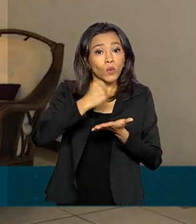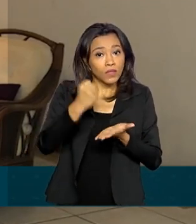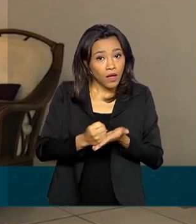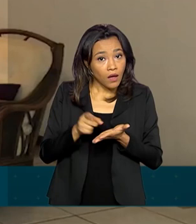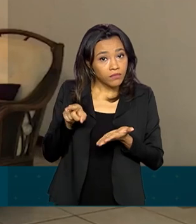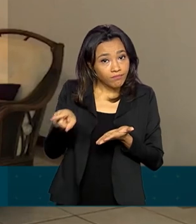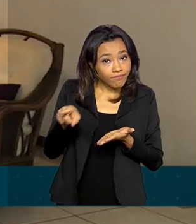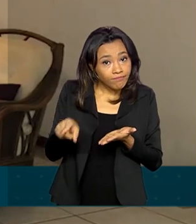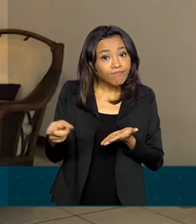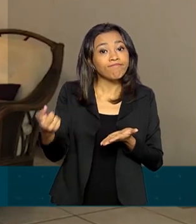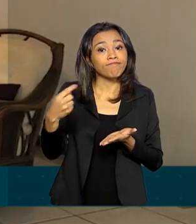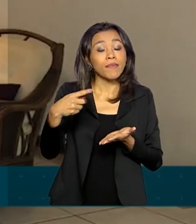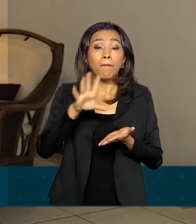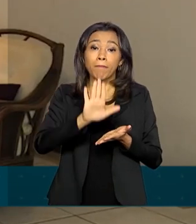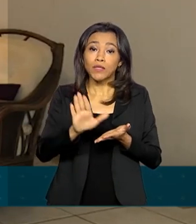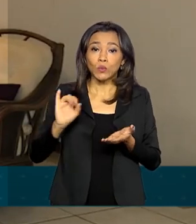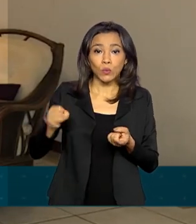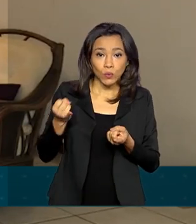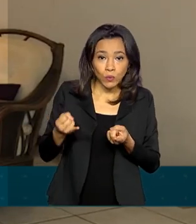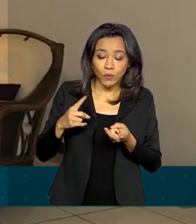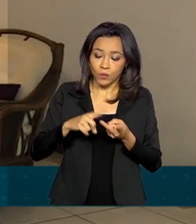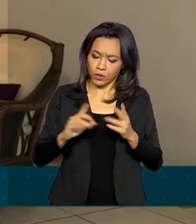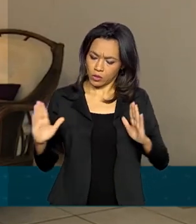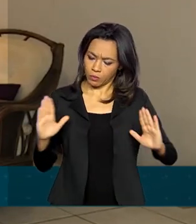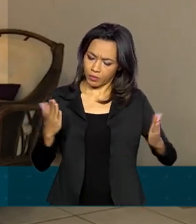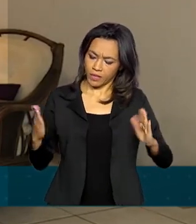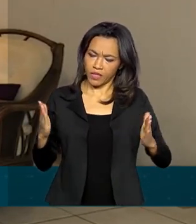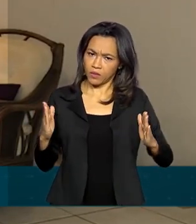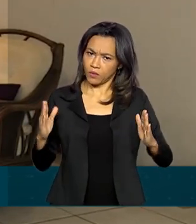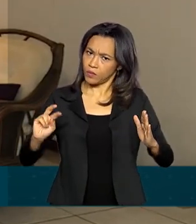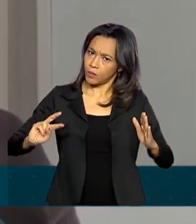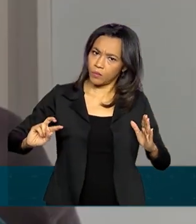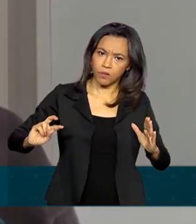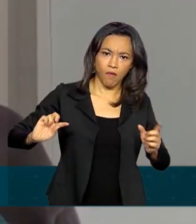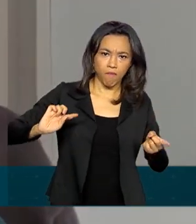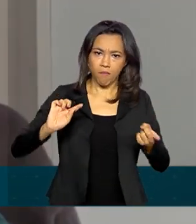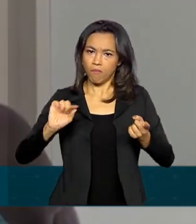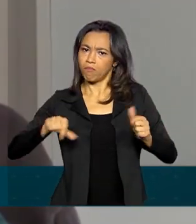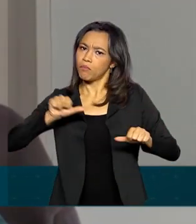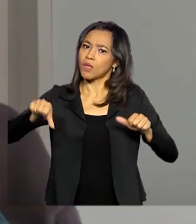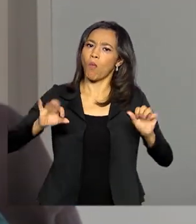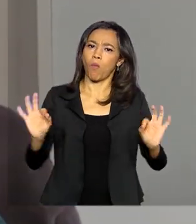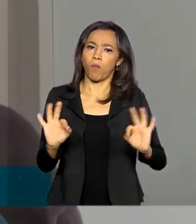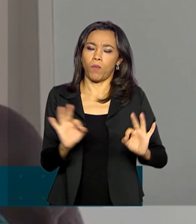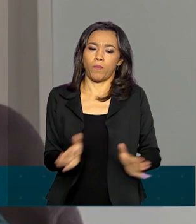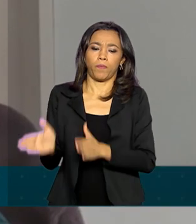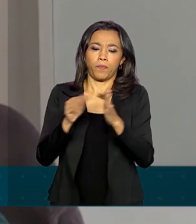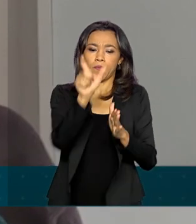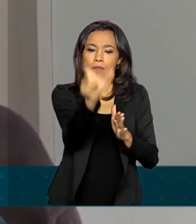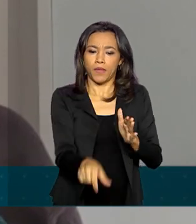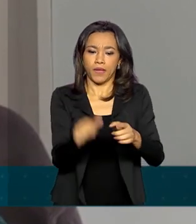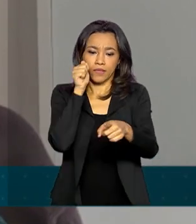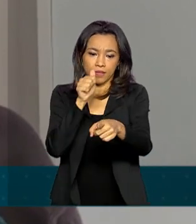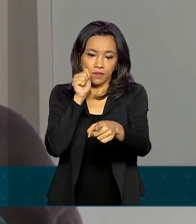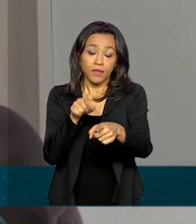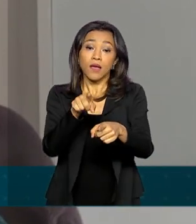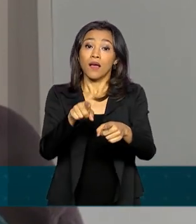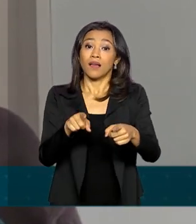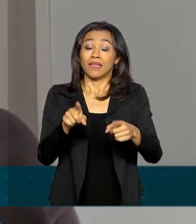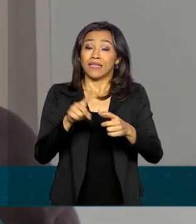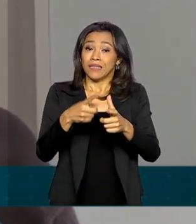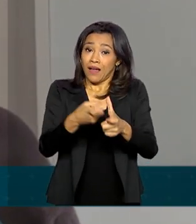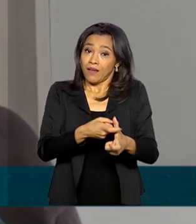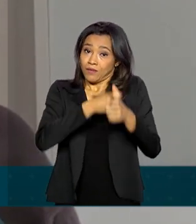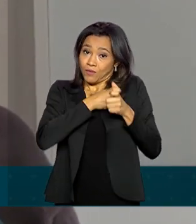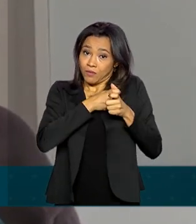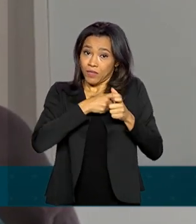Mas as taxas de juros e o prazo não serão alterados. Para Bruna Marcos, a decisão de adiar as